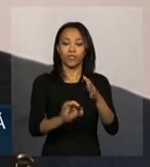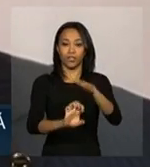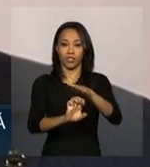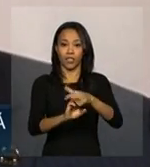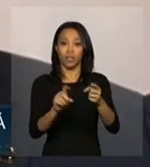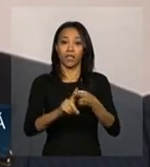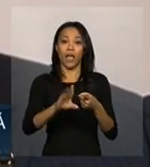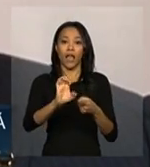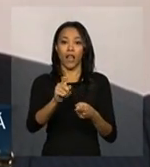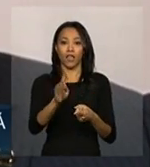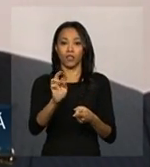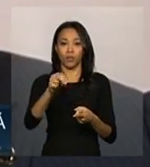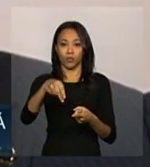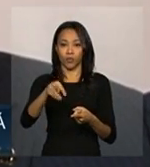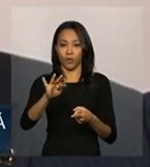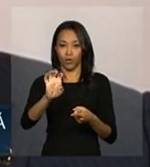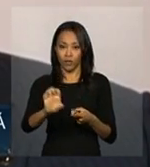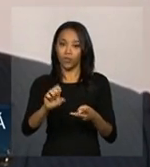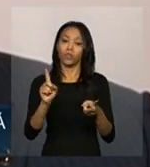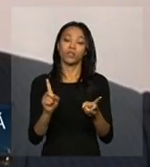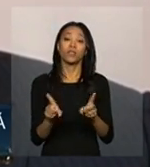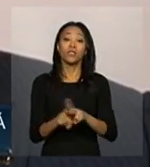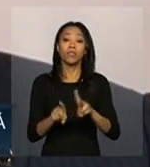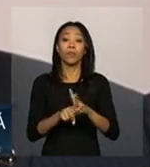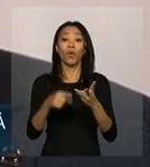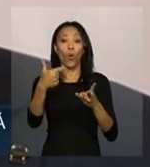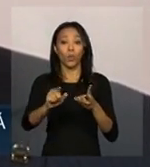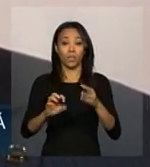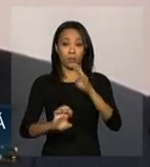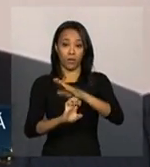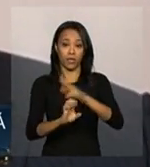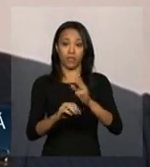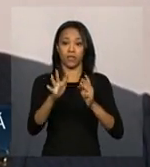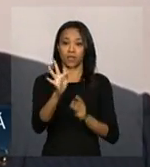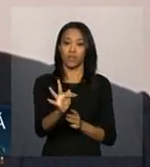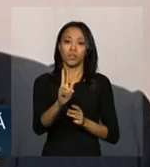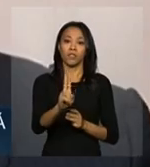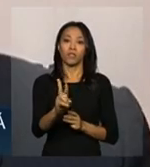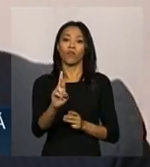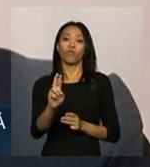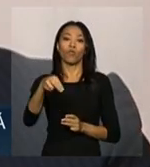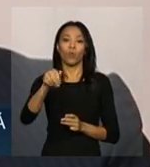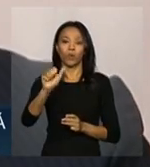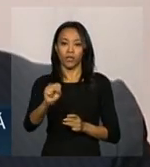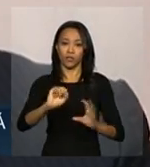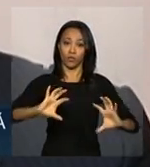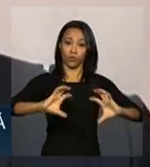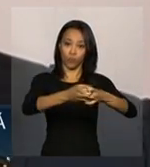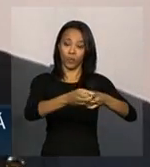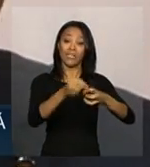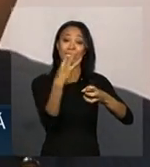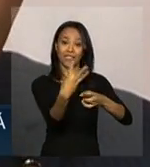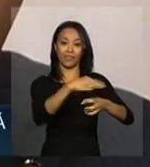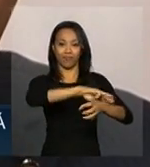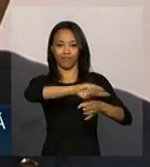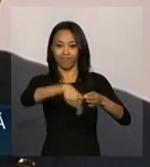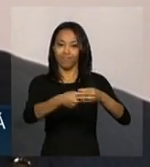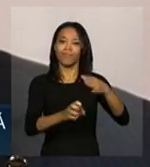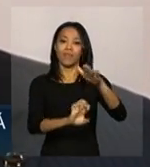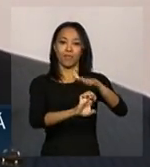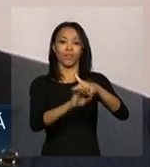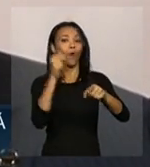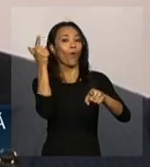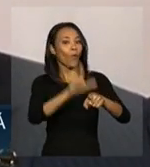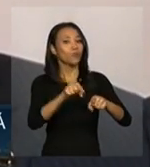pela Eletronorte e por Furnas. Então, isso foi um grande resultado. Primeiro, porque vamos ter a obra. Nós temos a